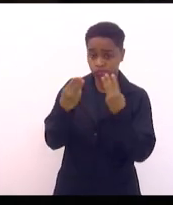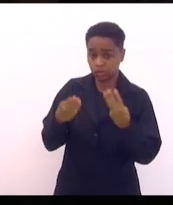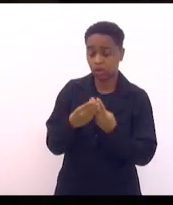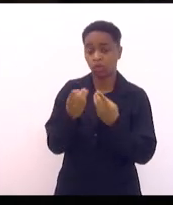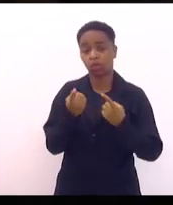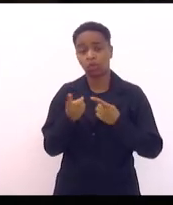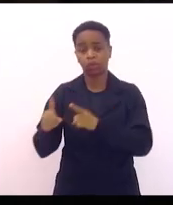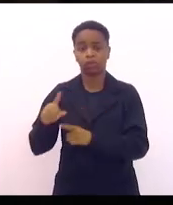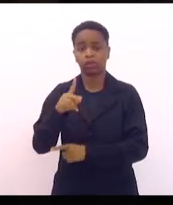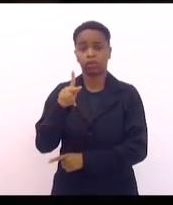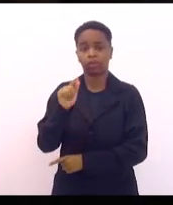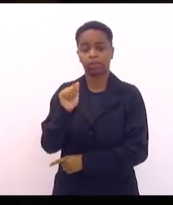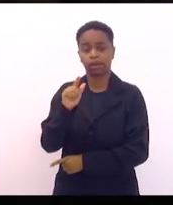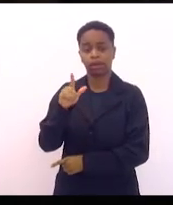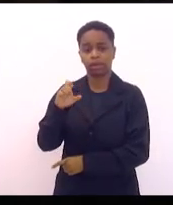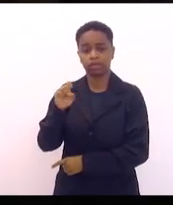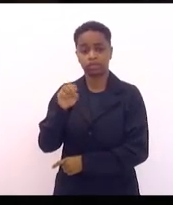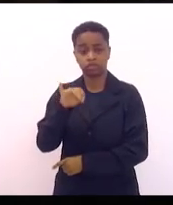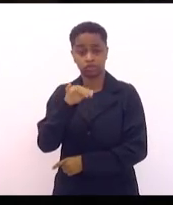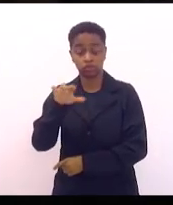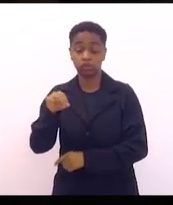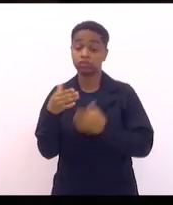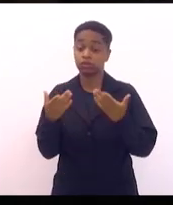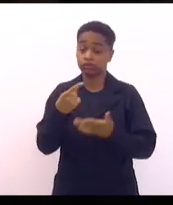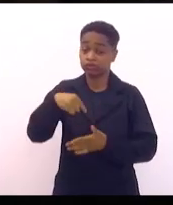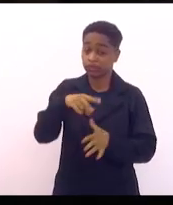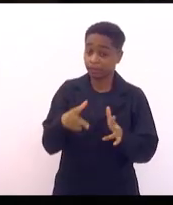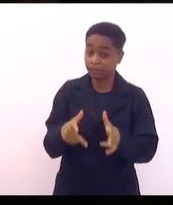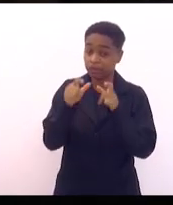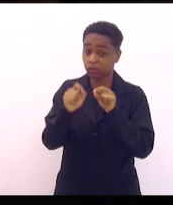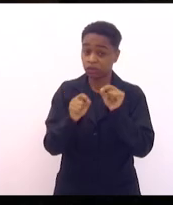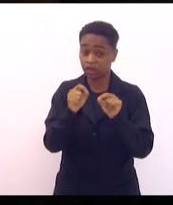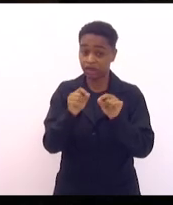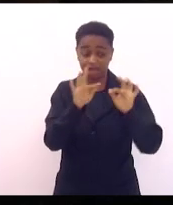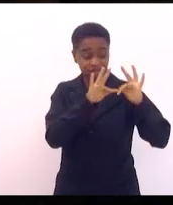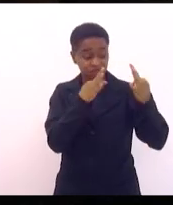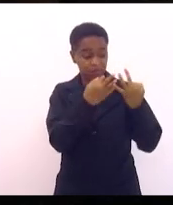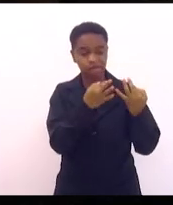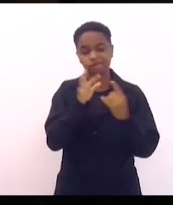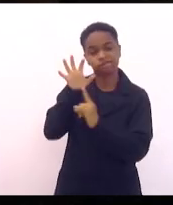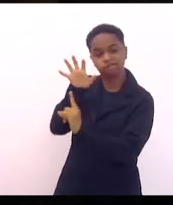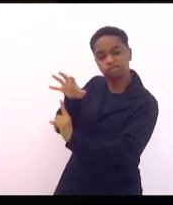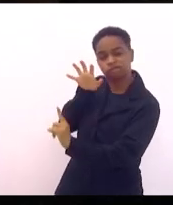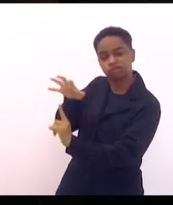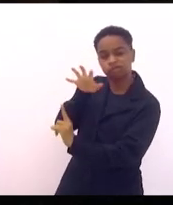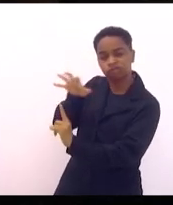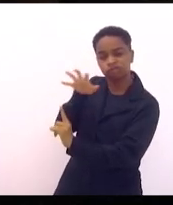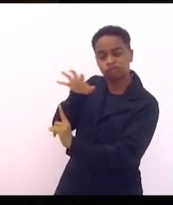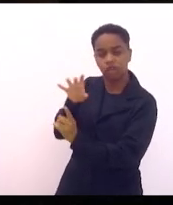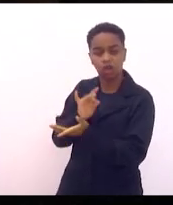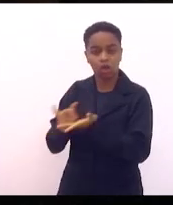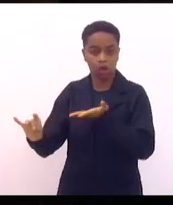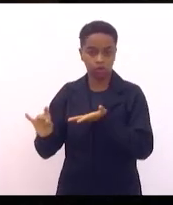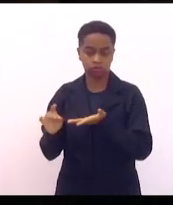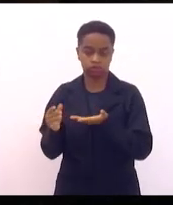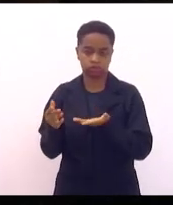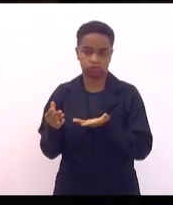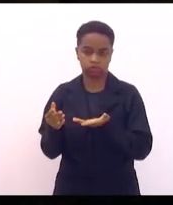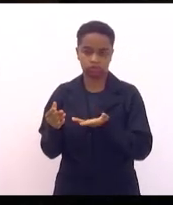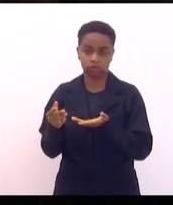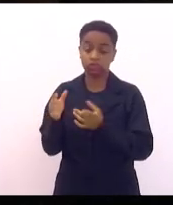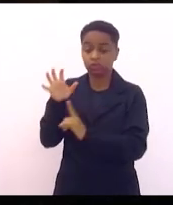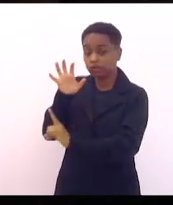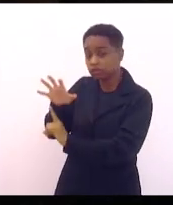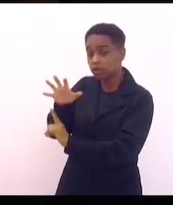todo preconceituoso vem de uma família que destilou ódio o tempo todo e fazendo a cabeça de uma criança.